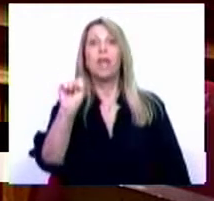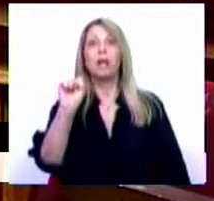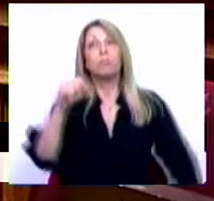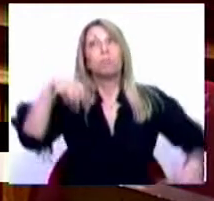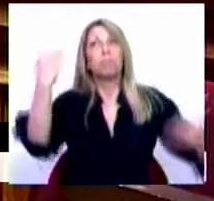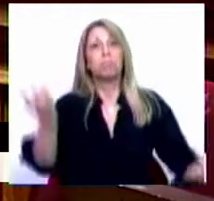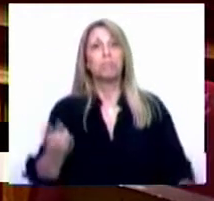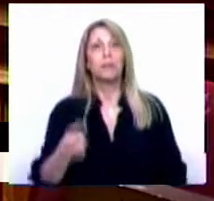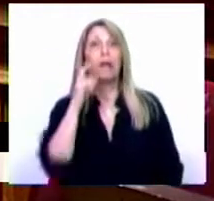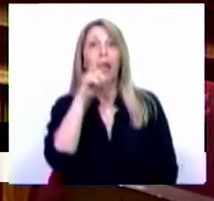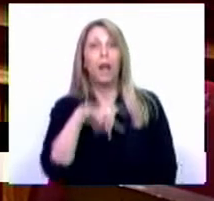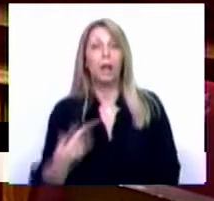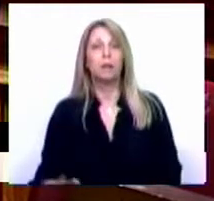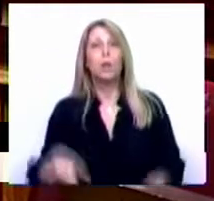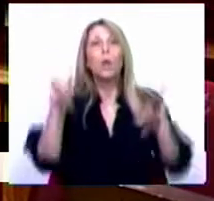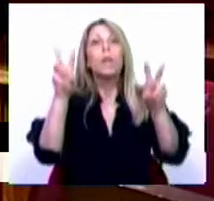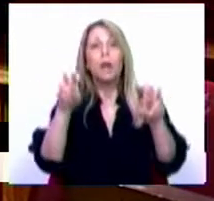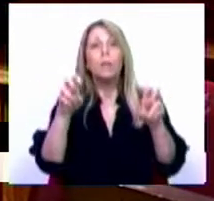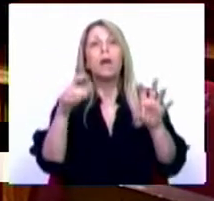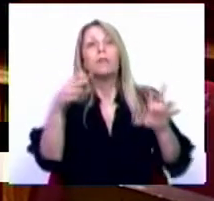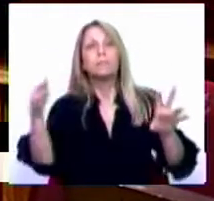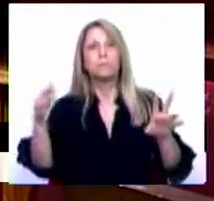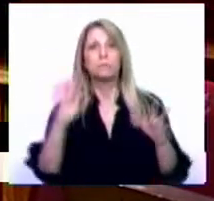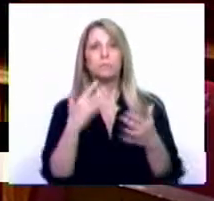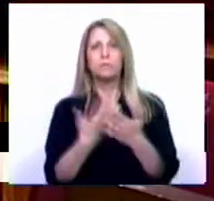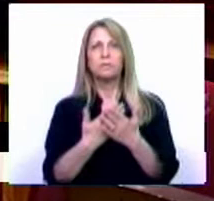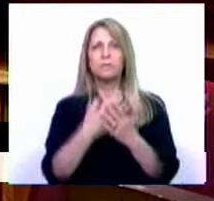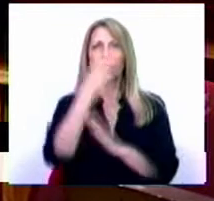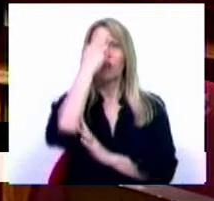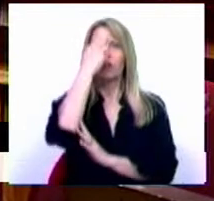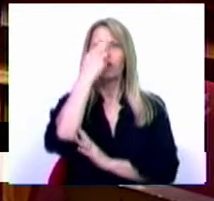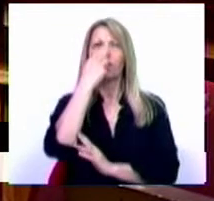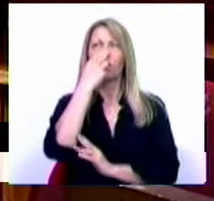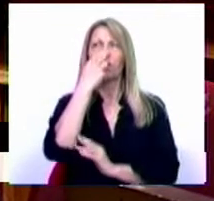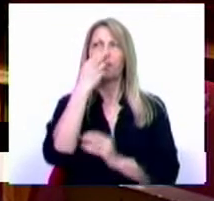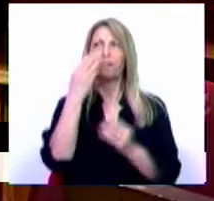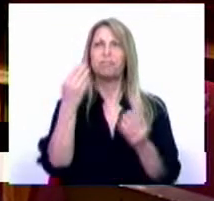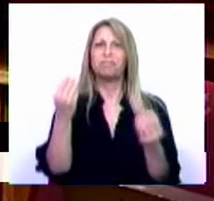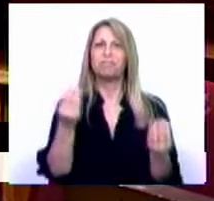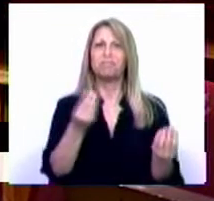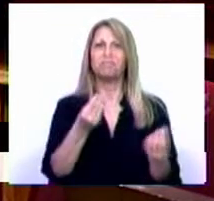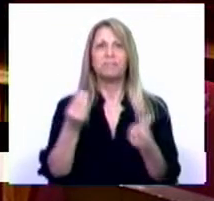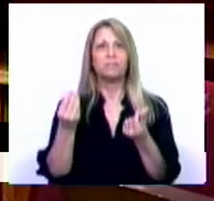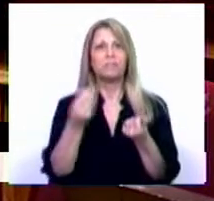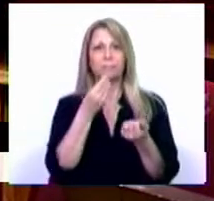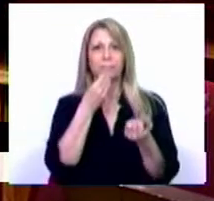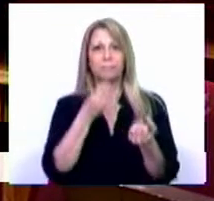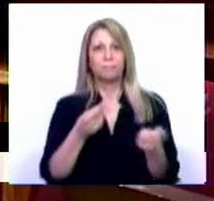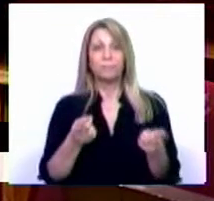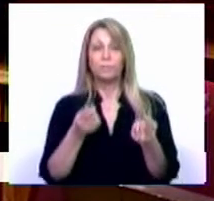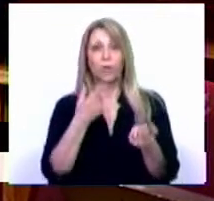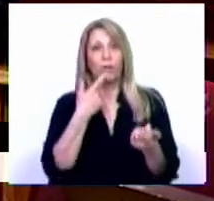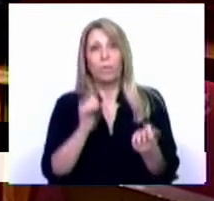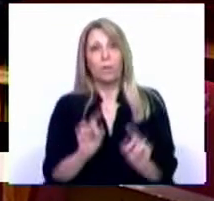e isso ternadoria a história numa charada e não pode ser isto. Obviamente, há as